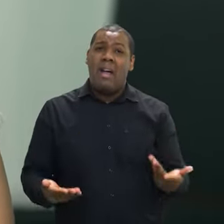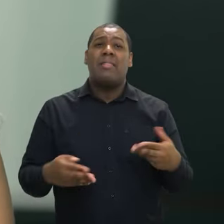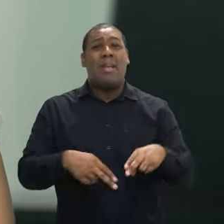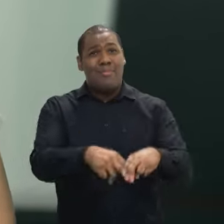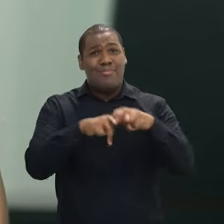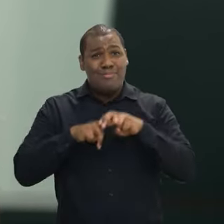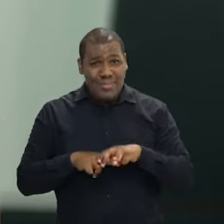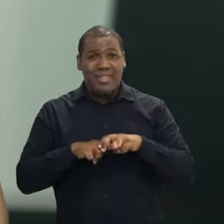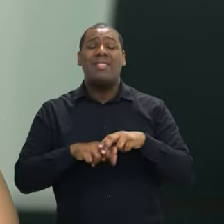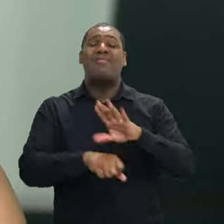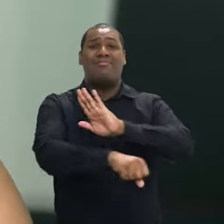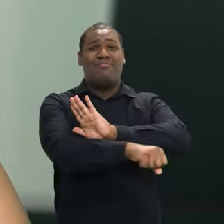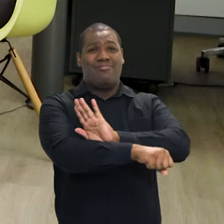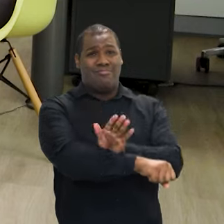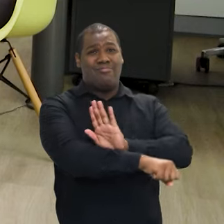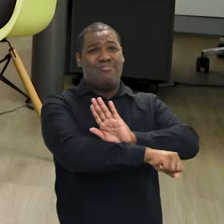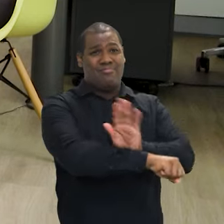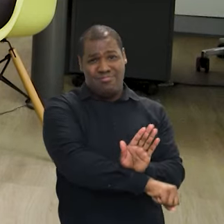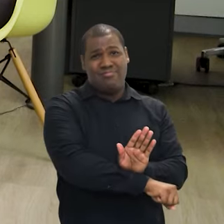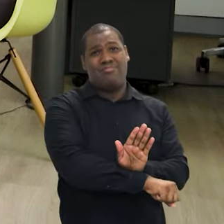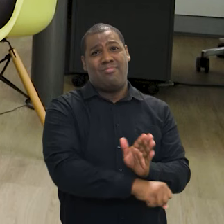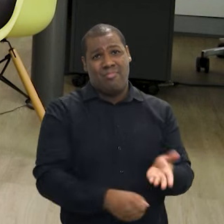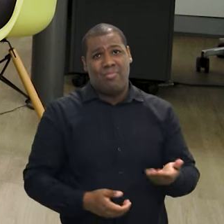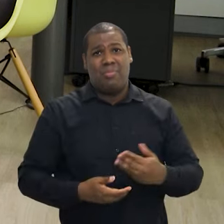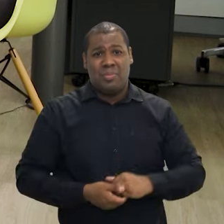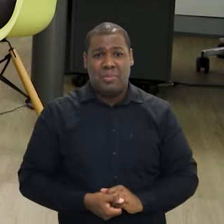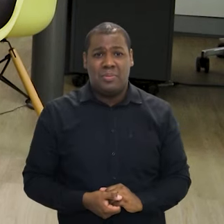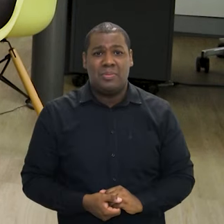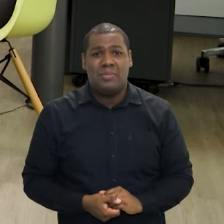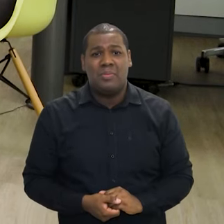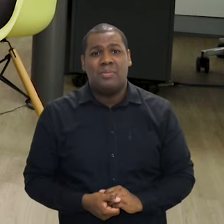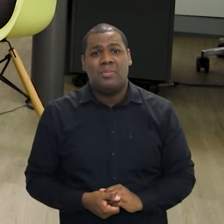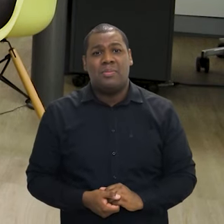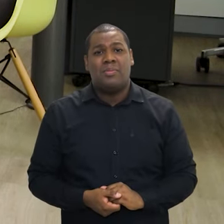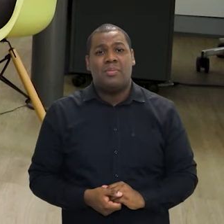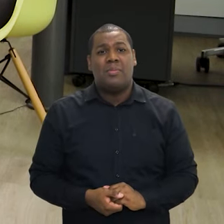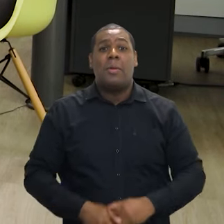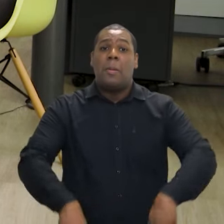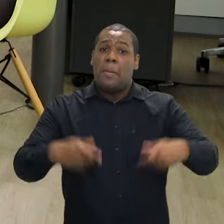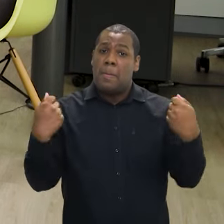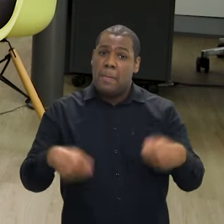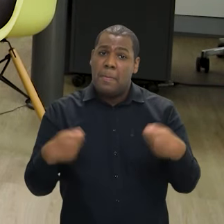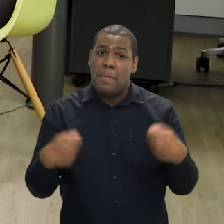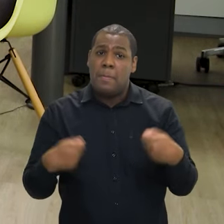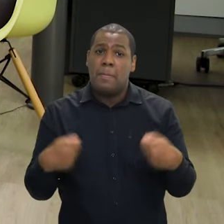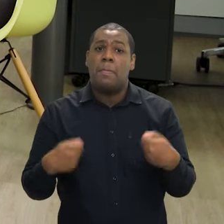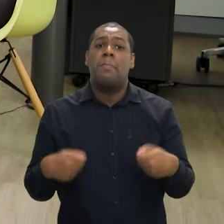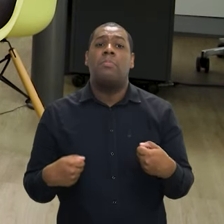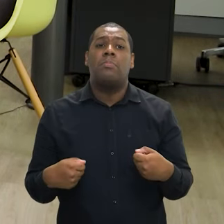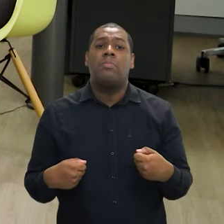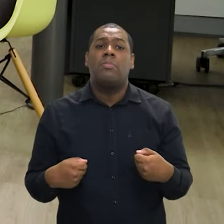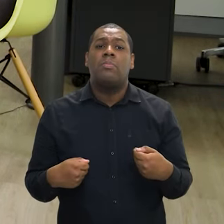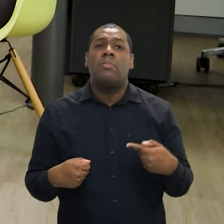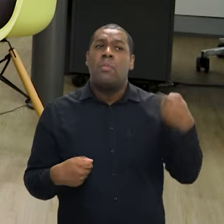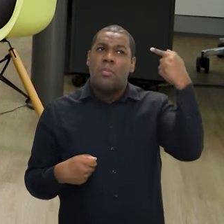de racismo estruturante de todas as relações. Então, quando a gente precisa